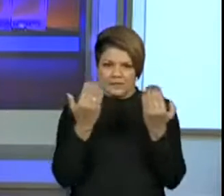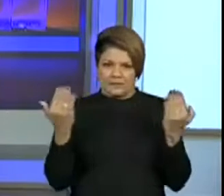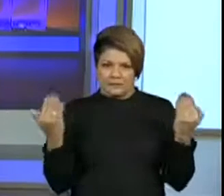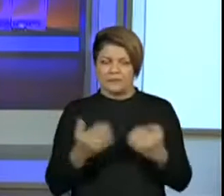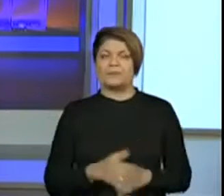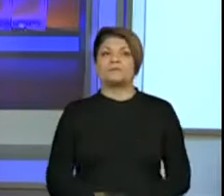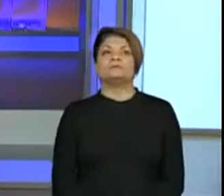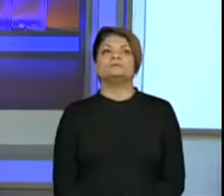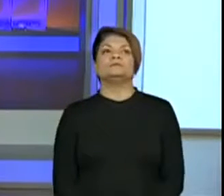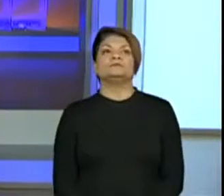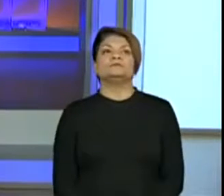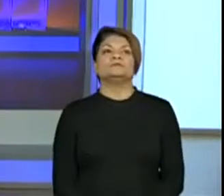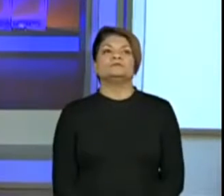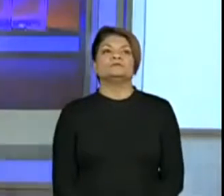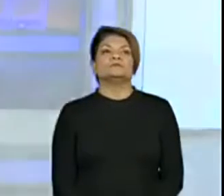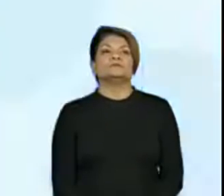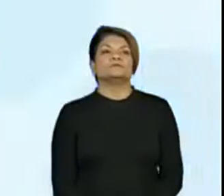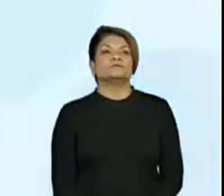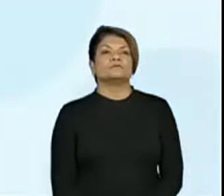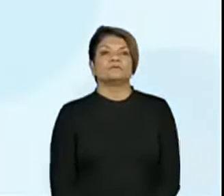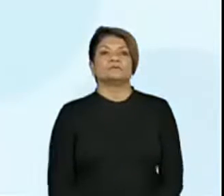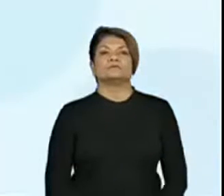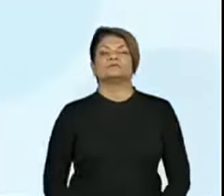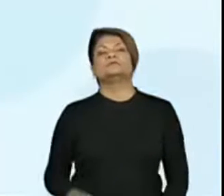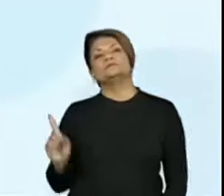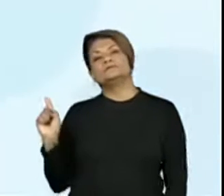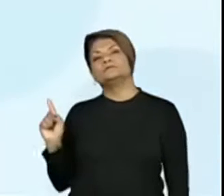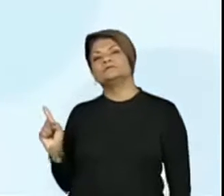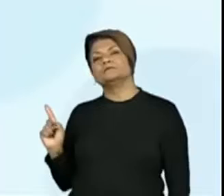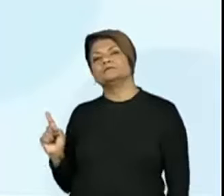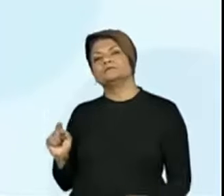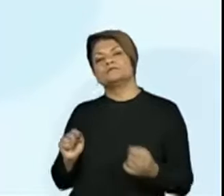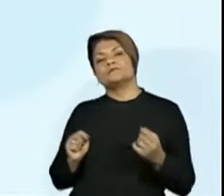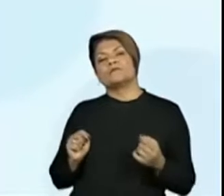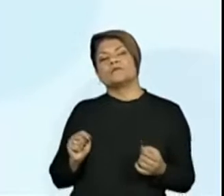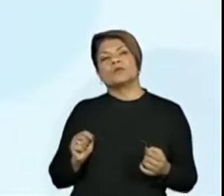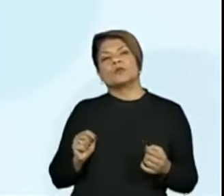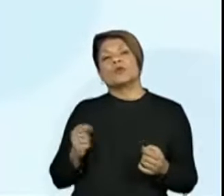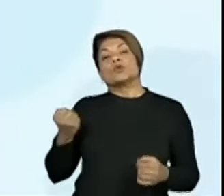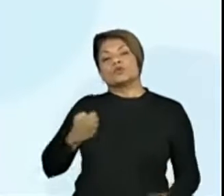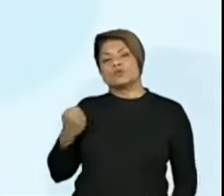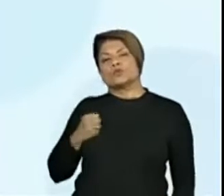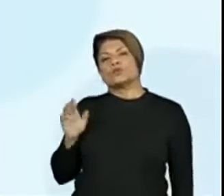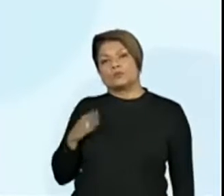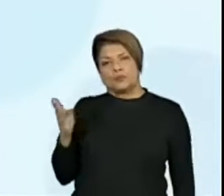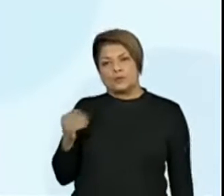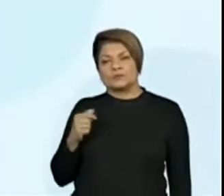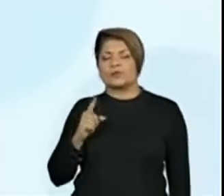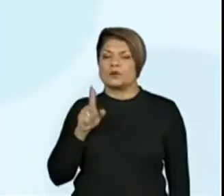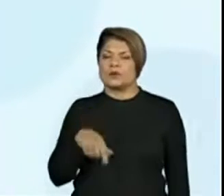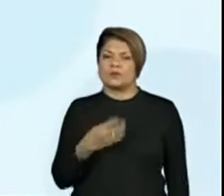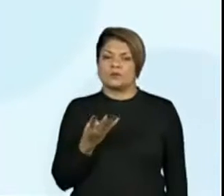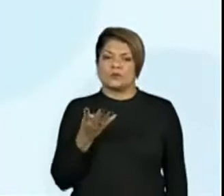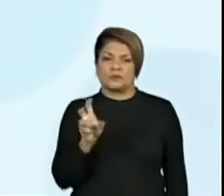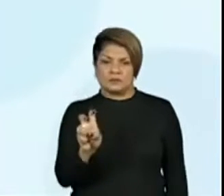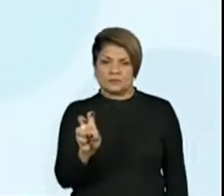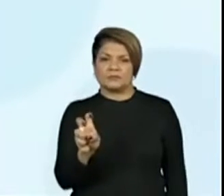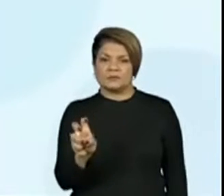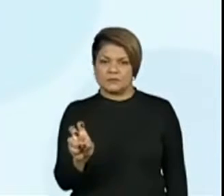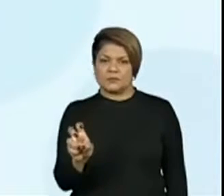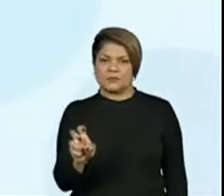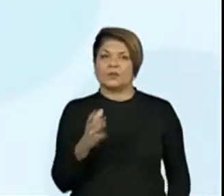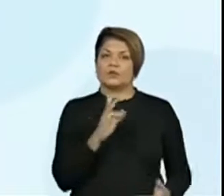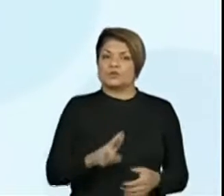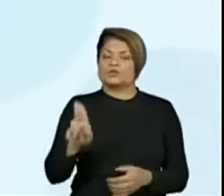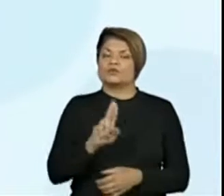também formou ali outro número. Olha, observe ali no quadro, que ele formou agora o número 45. Então, ele fez uso do